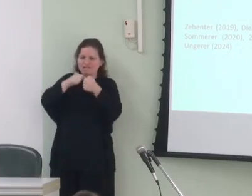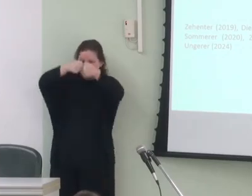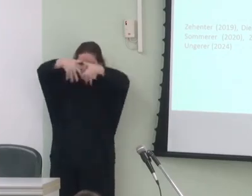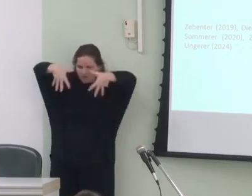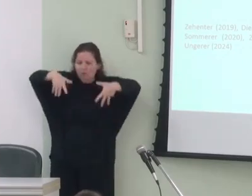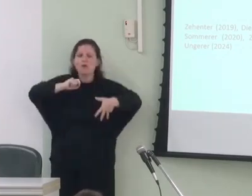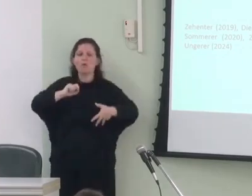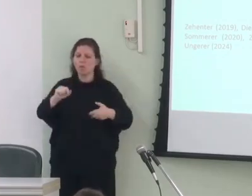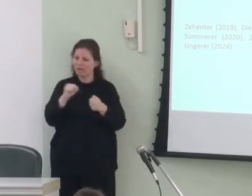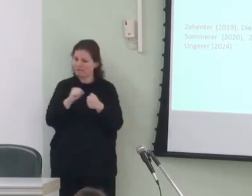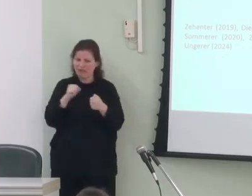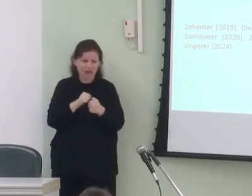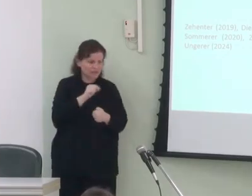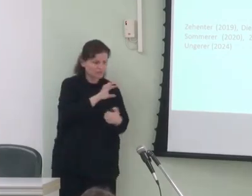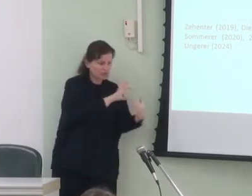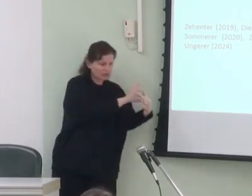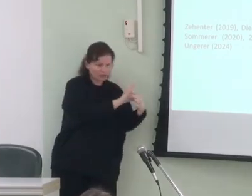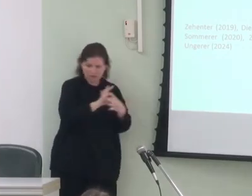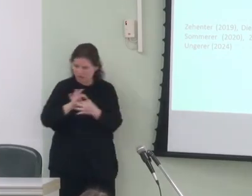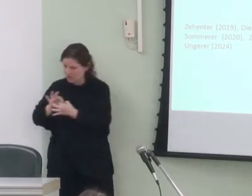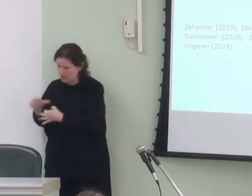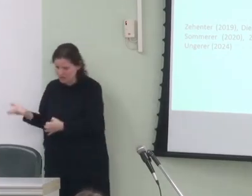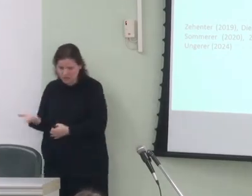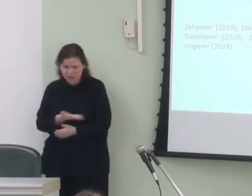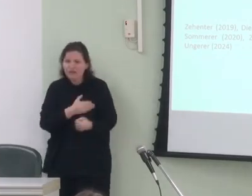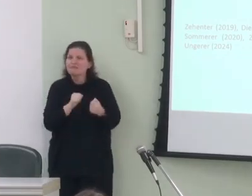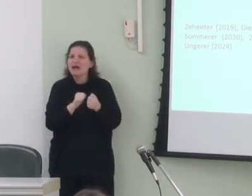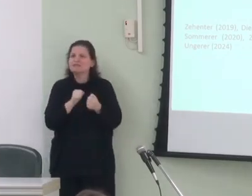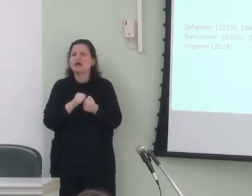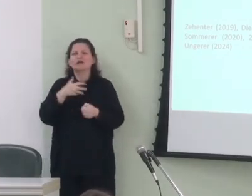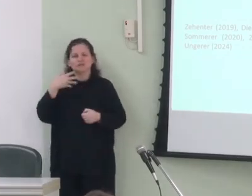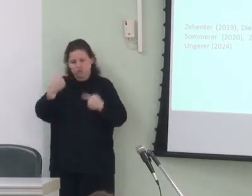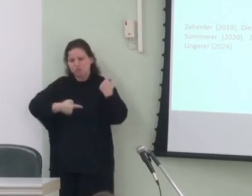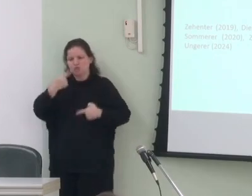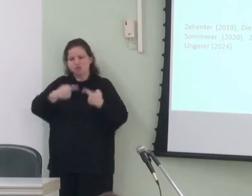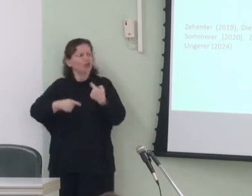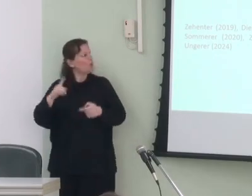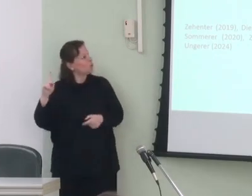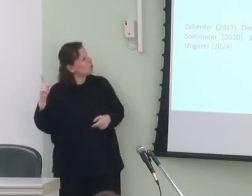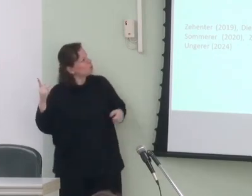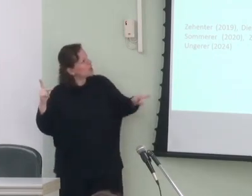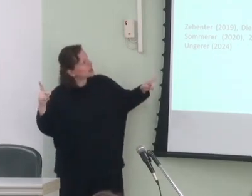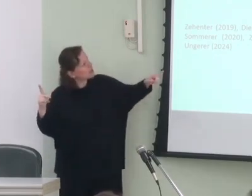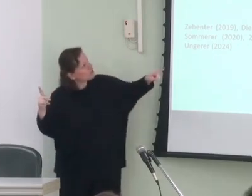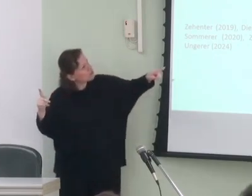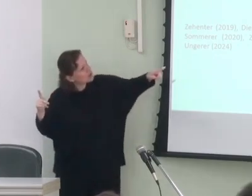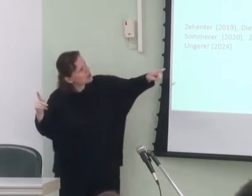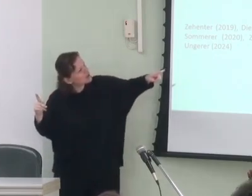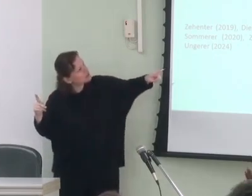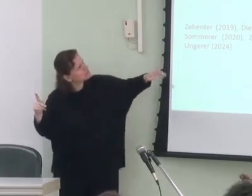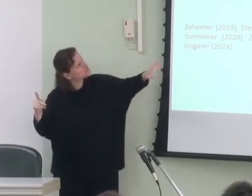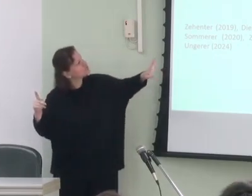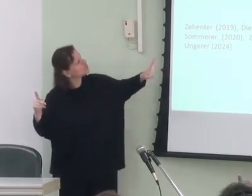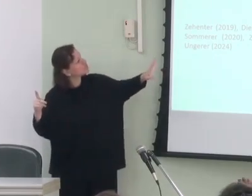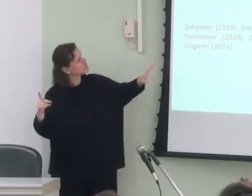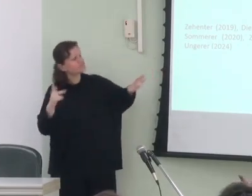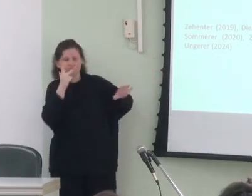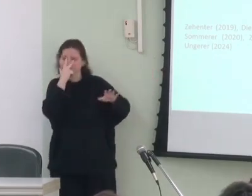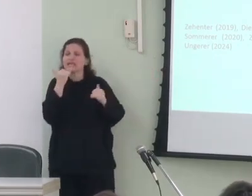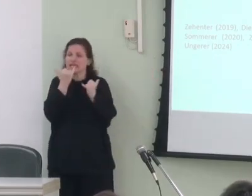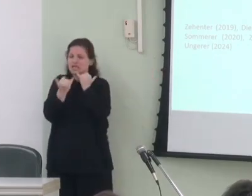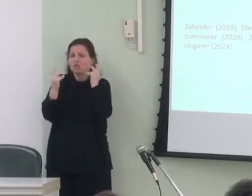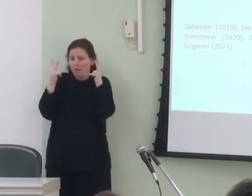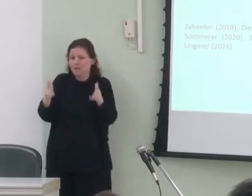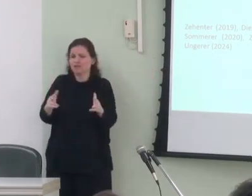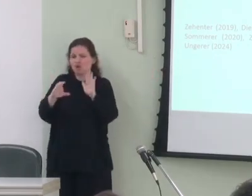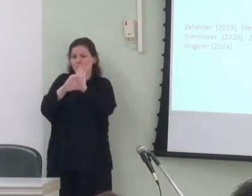o que faz então os elos horizontais conforme discute Ungerer elos verticais e horizontais seriam igualmente usados